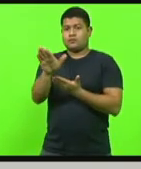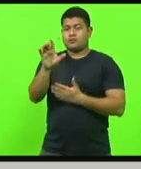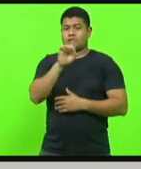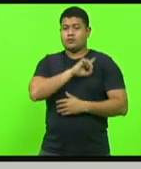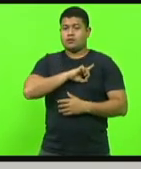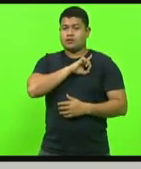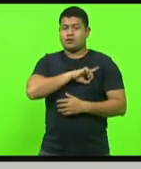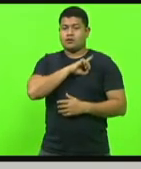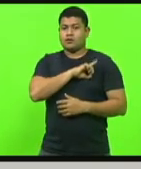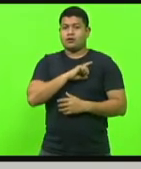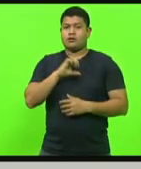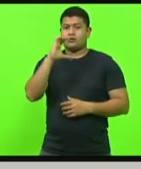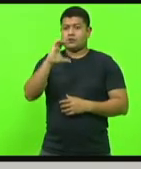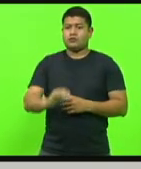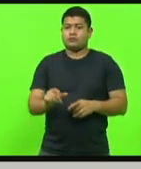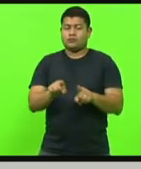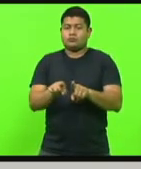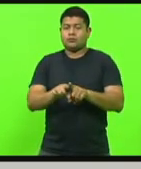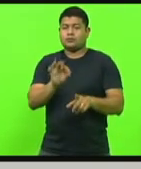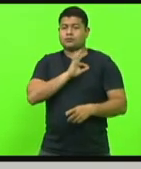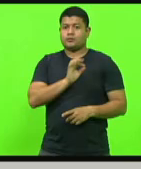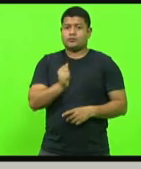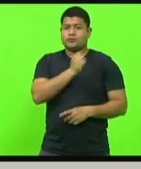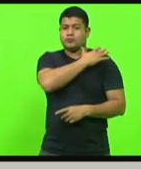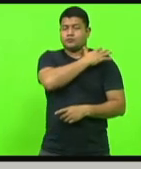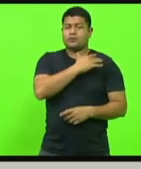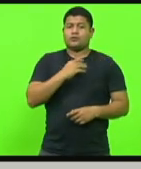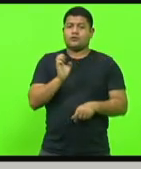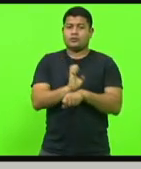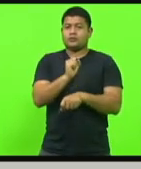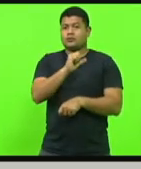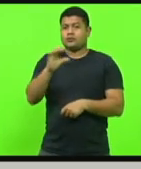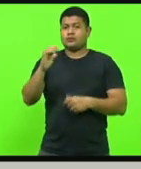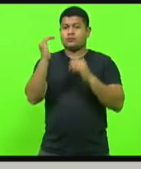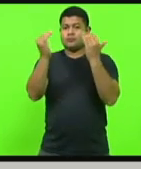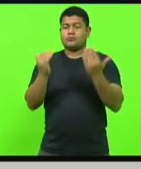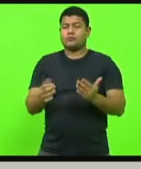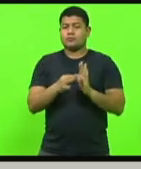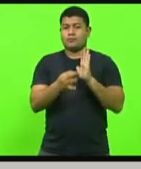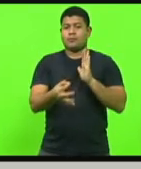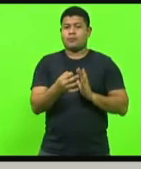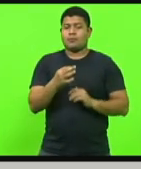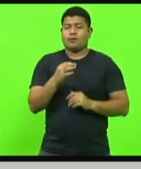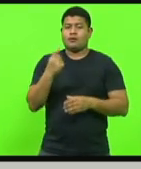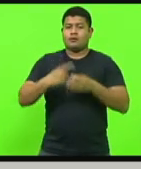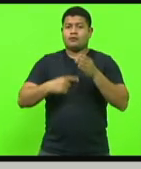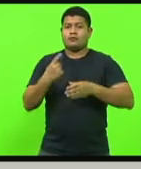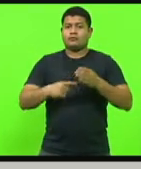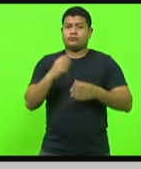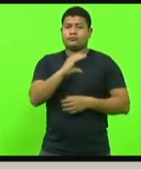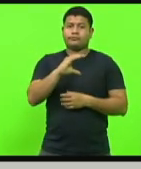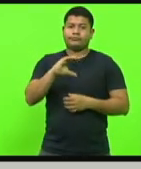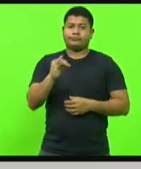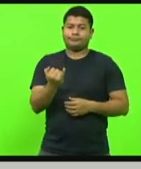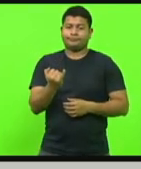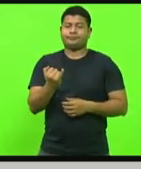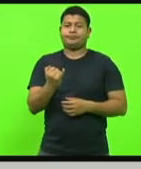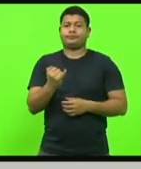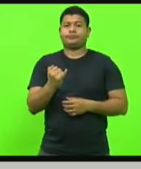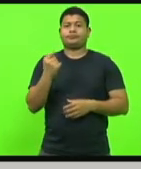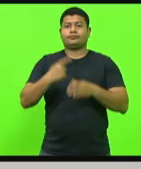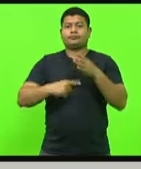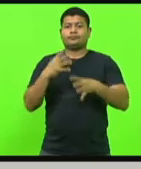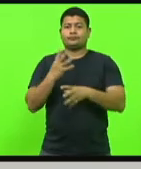de Polícia Civil e pela Polícia Militar do Estado de Santa Catarina, com pareceres favoráveis das comissões de Constituição e Justiça, Comissão de